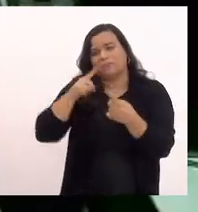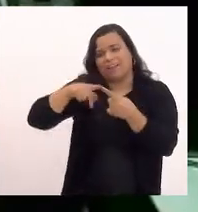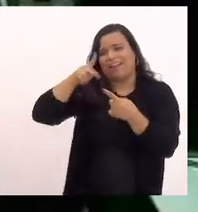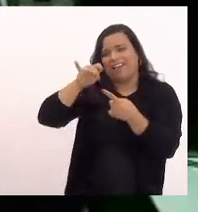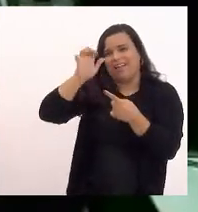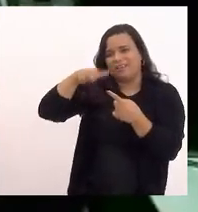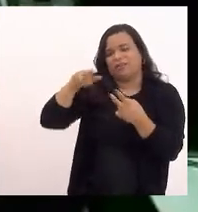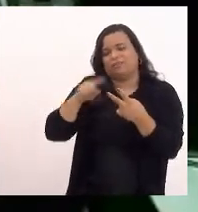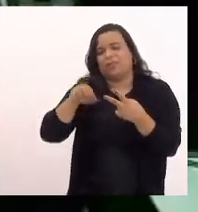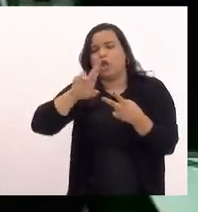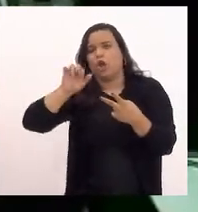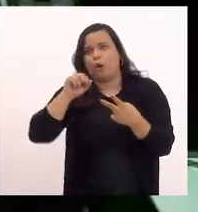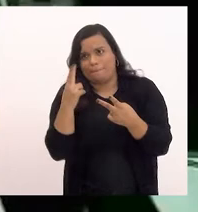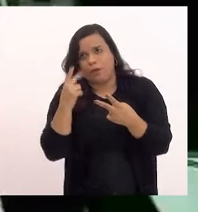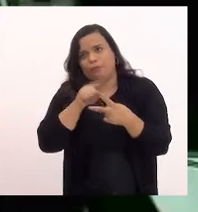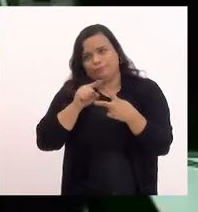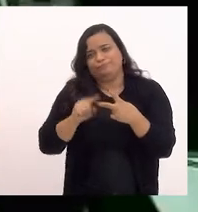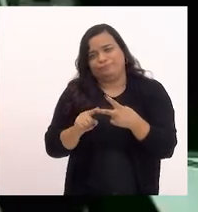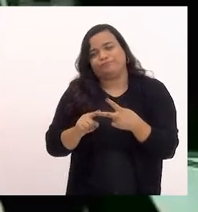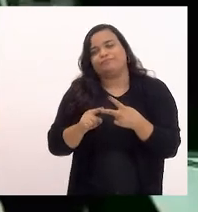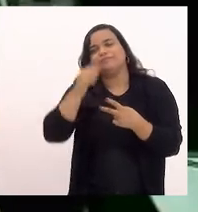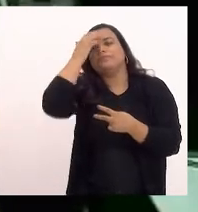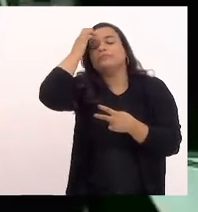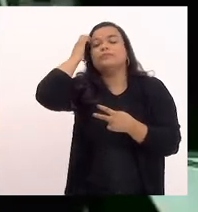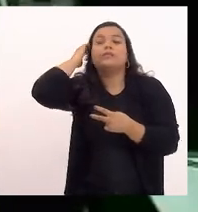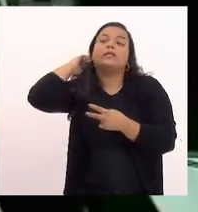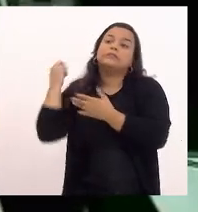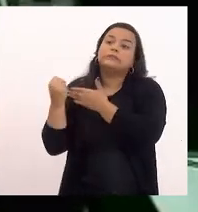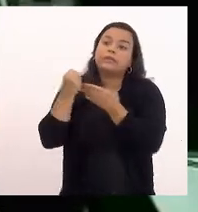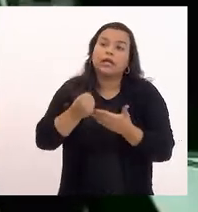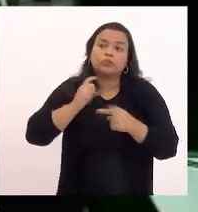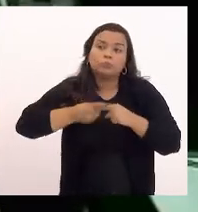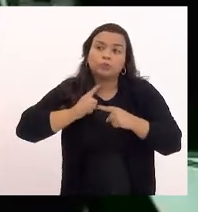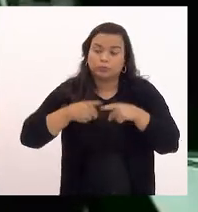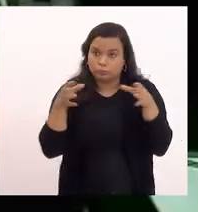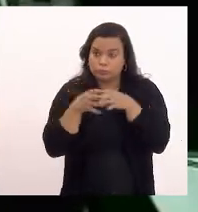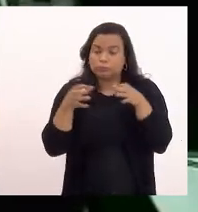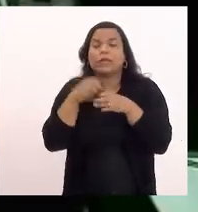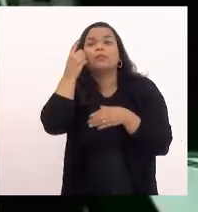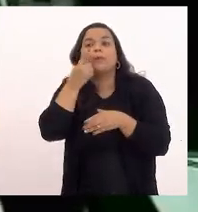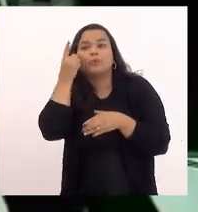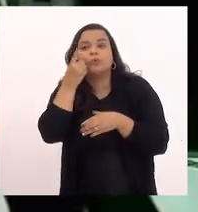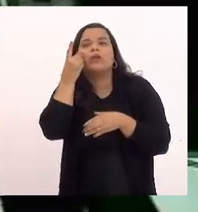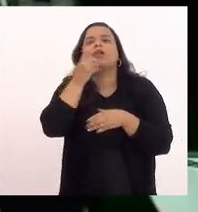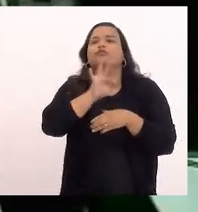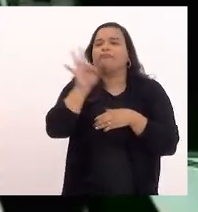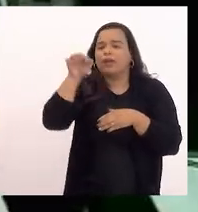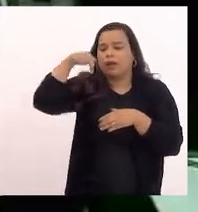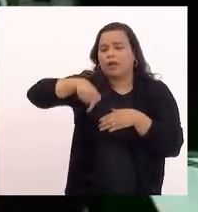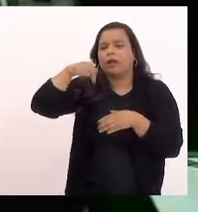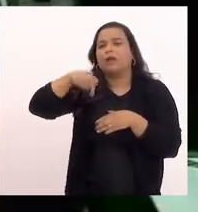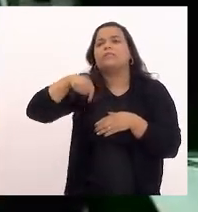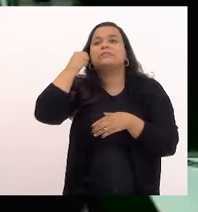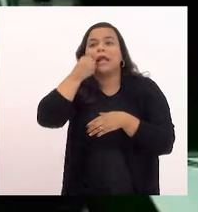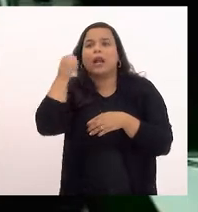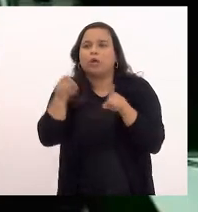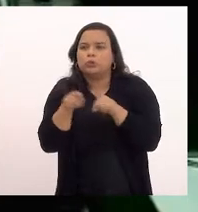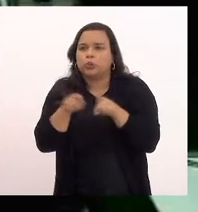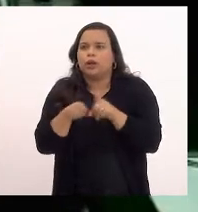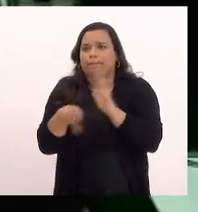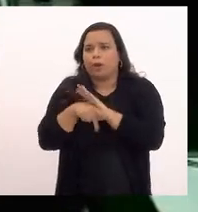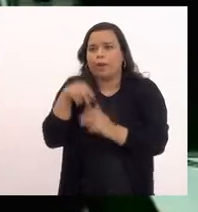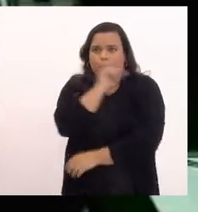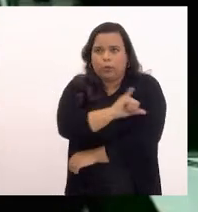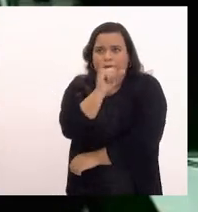trazendo aqui esse relato porque a comitiva de deputados federais e senadores aqui no Rio de Janeiro pelo caso